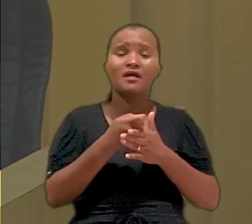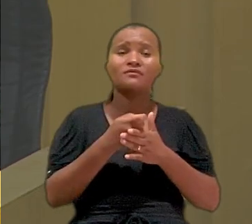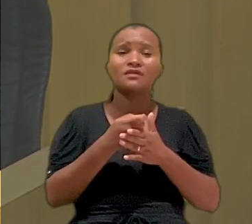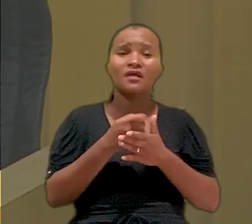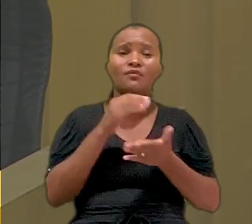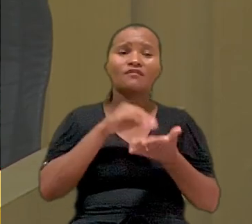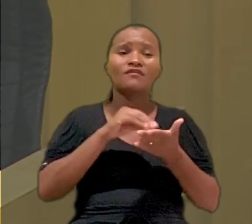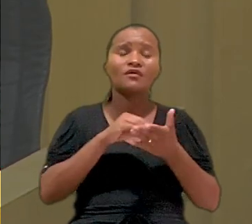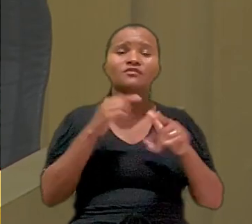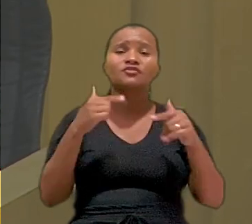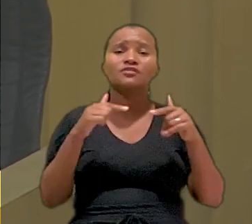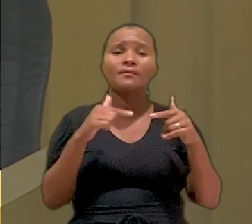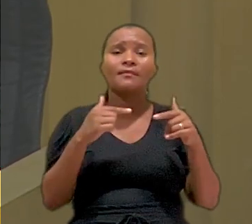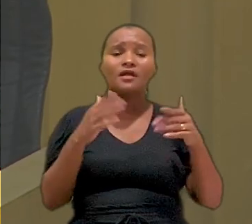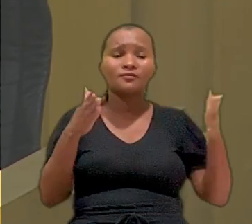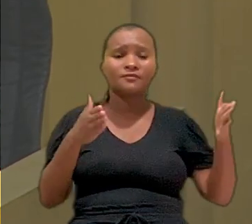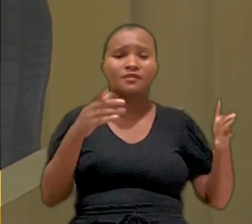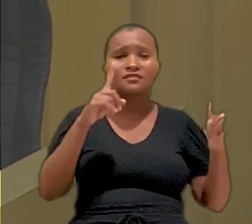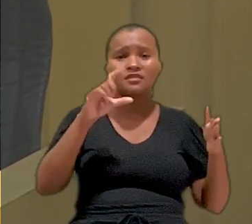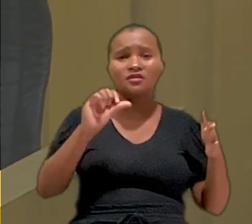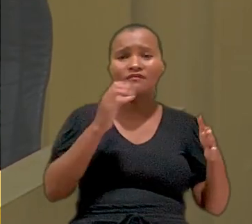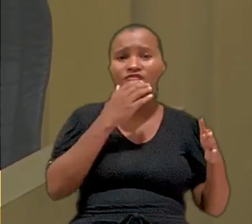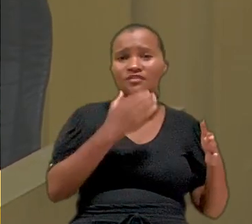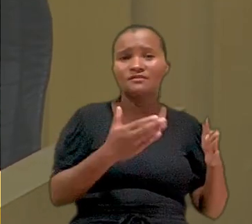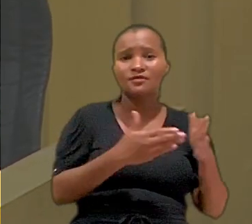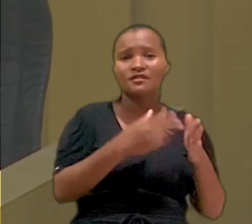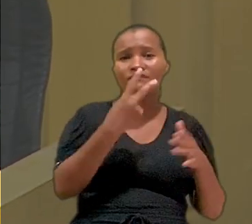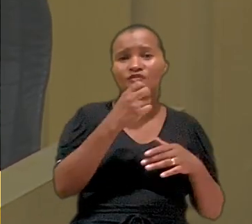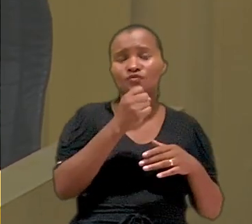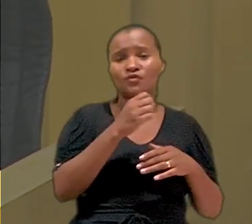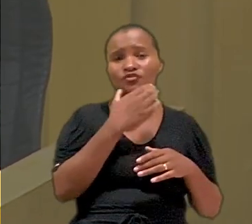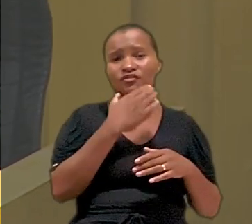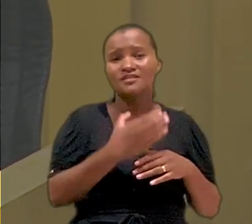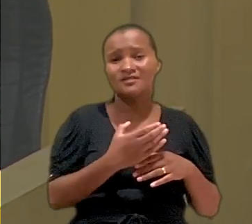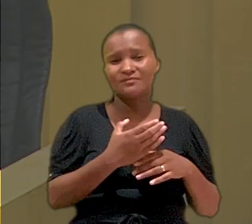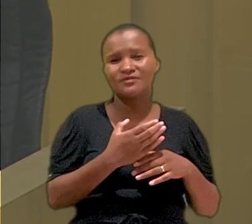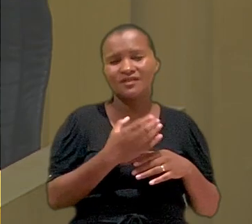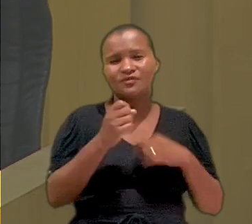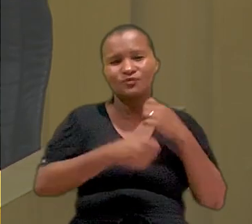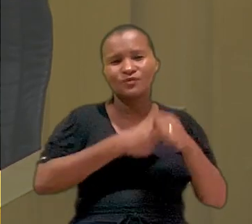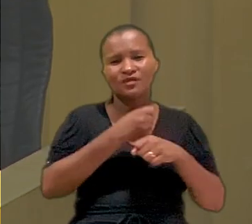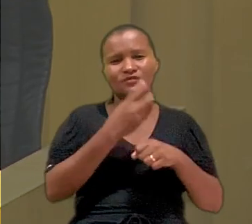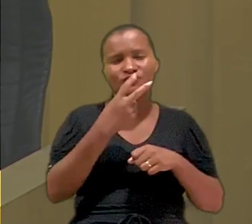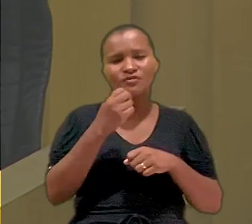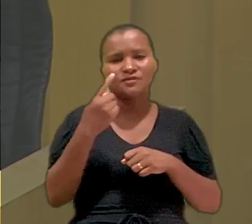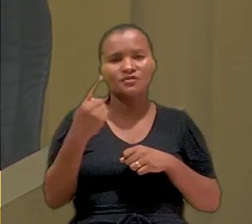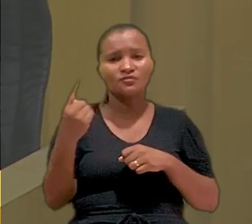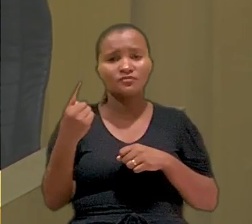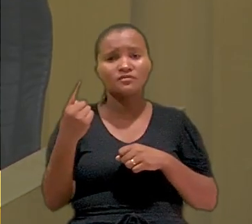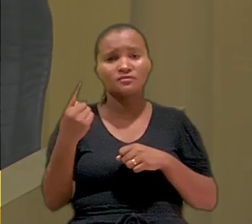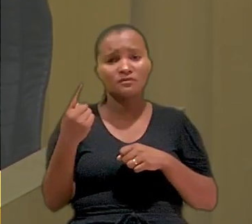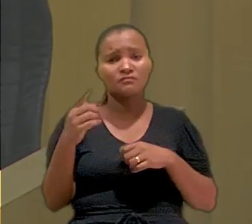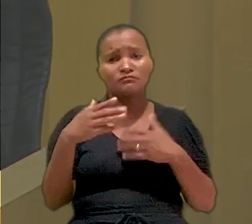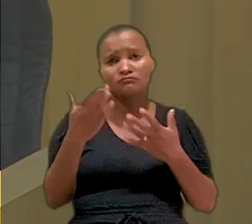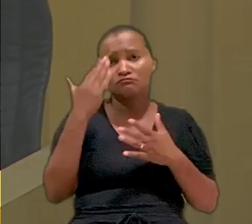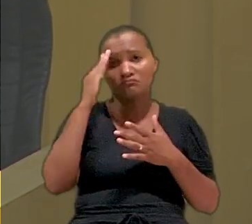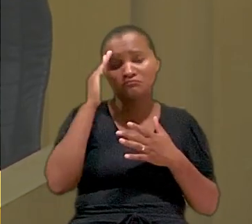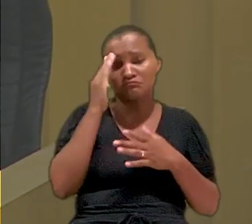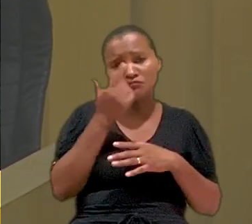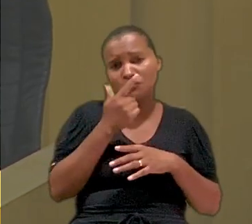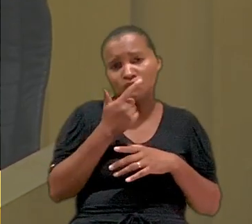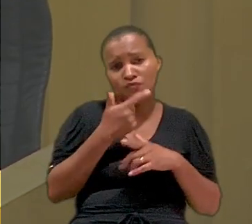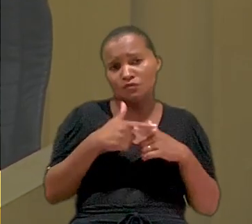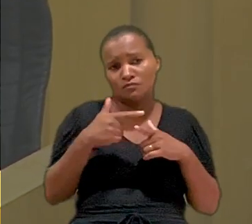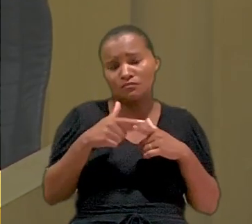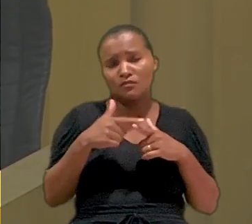a ausência de trabalho no período de 19 de dezembro a 28 de dezembro, isso em 2011. O regional entendeu que